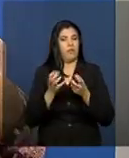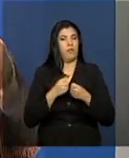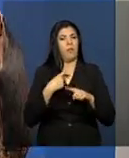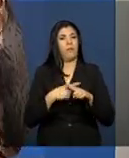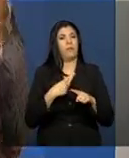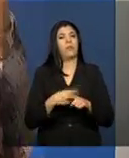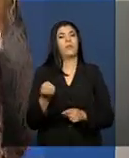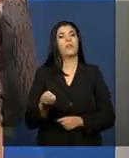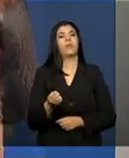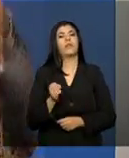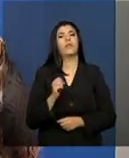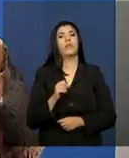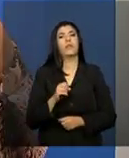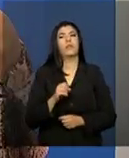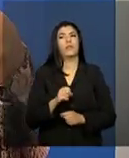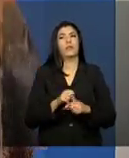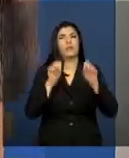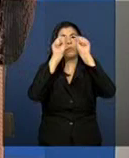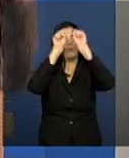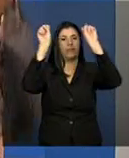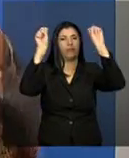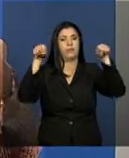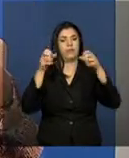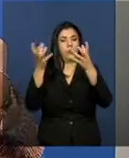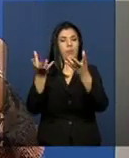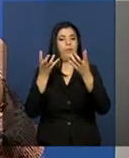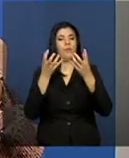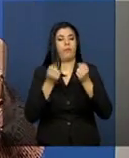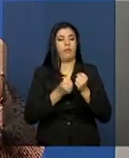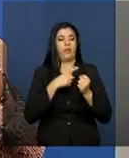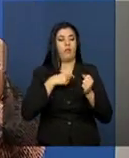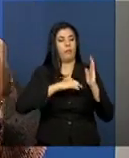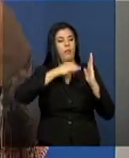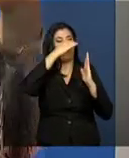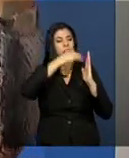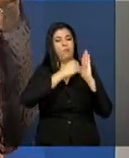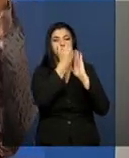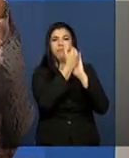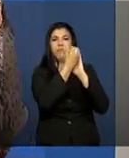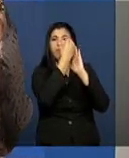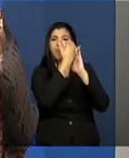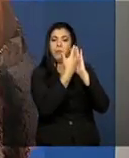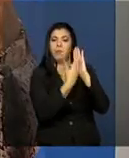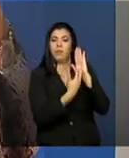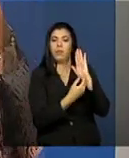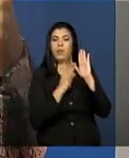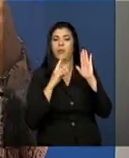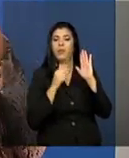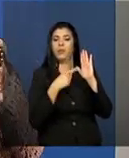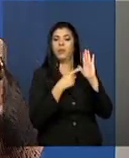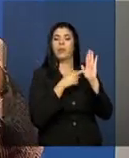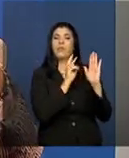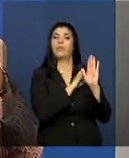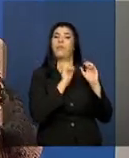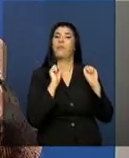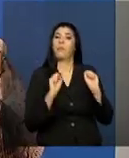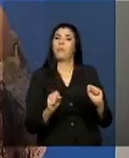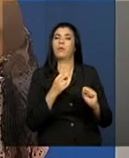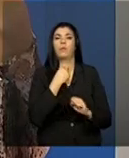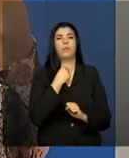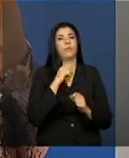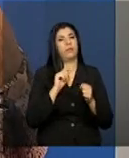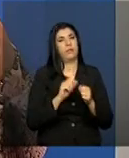contas, quando você vai fazer esse aceite, você lê o termo de responsabilidade. Lá está falando tudo que você pode fazer ou não.